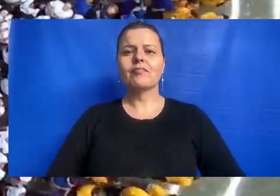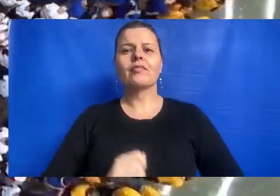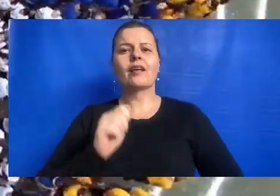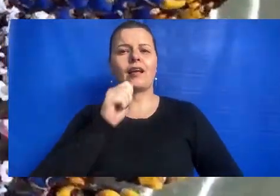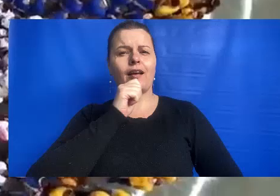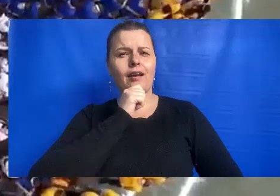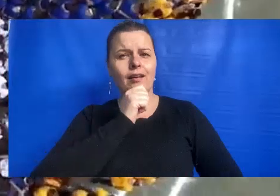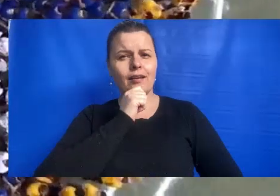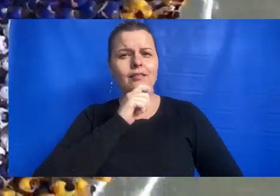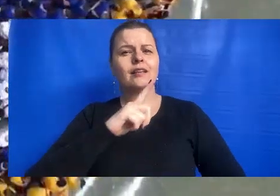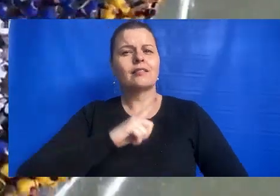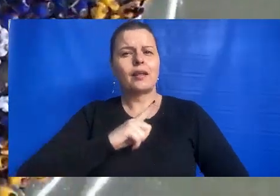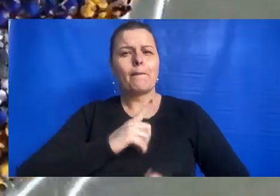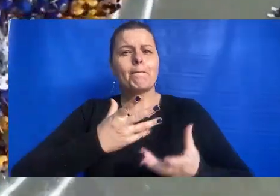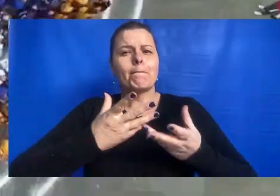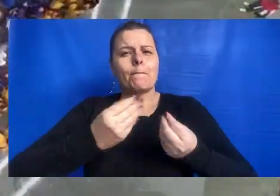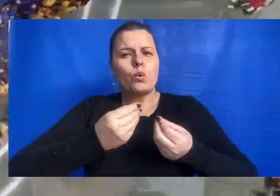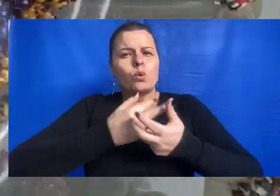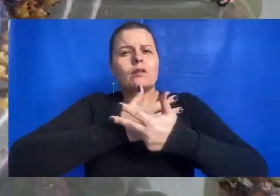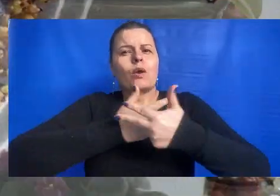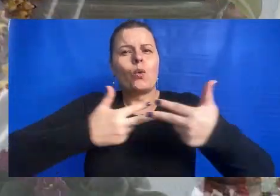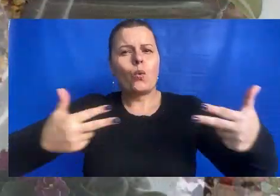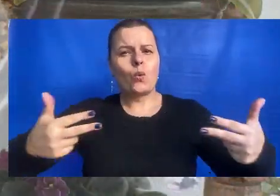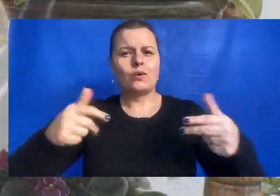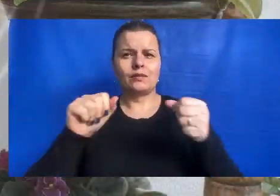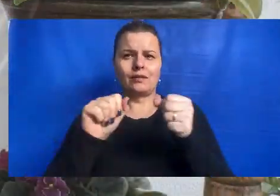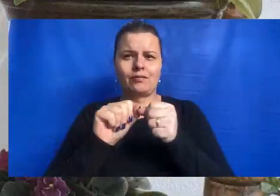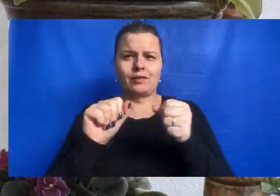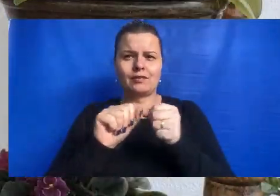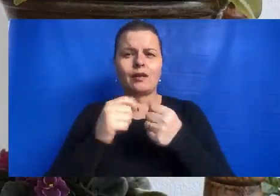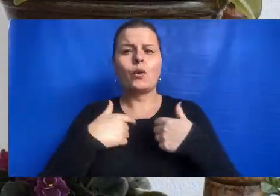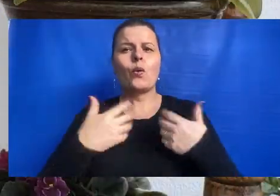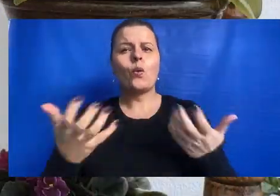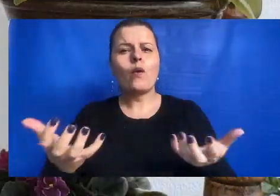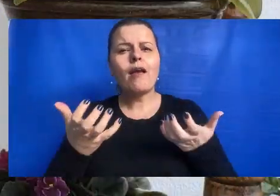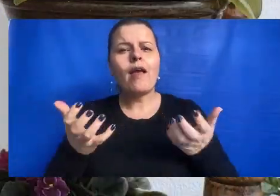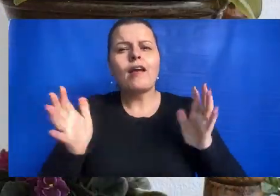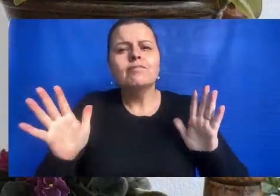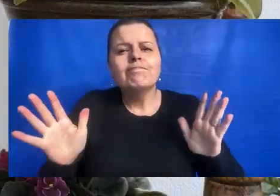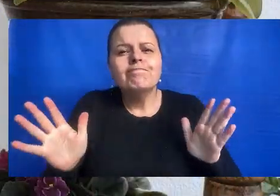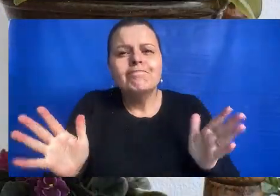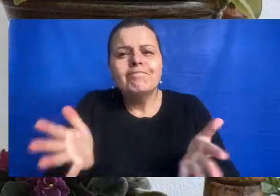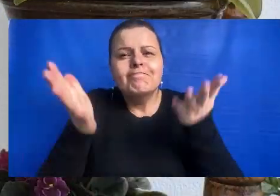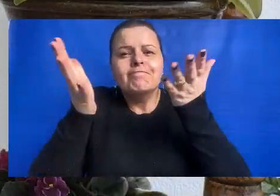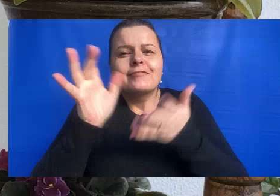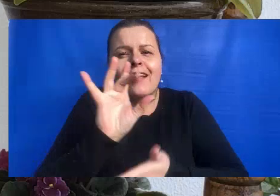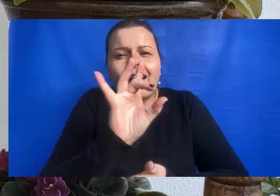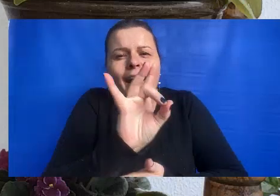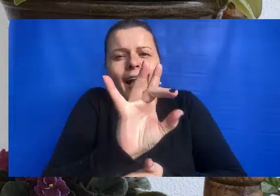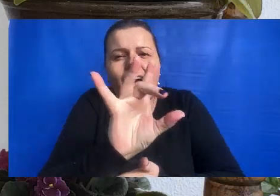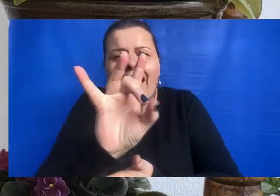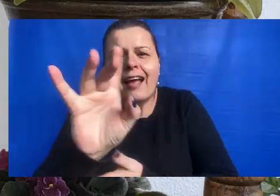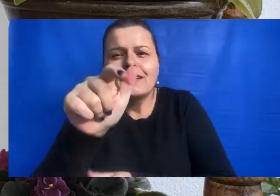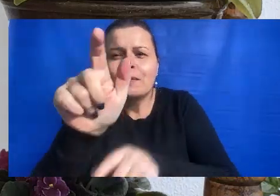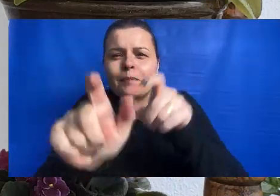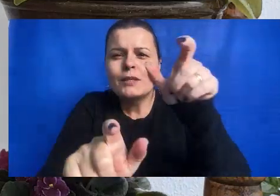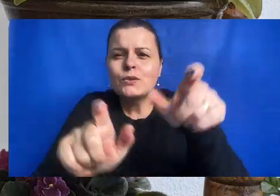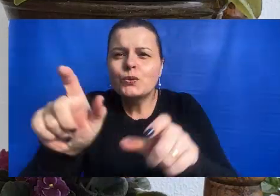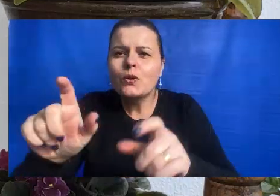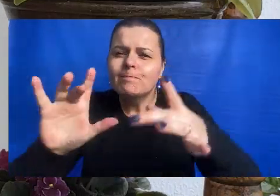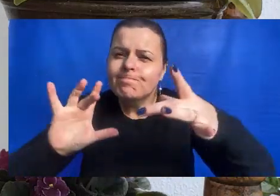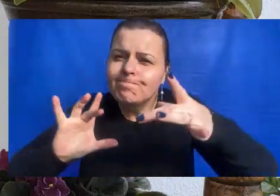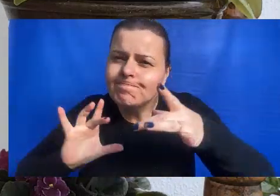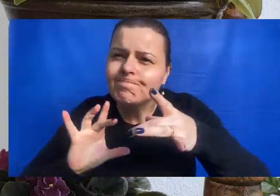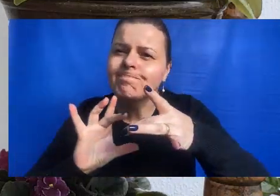Ainda há muito a fazer. Quero motivar cada pessoa a se